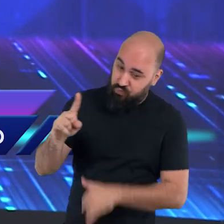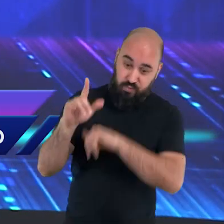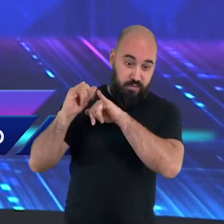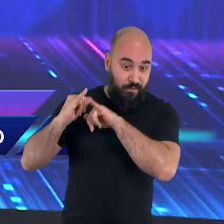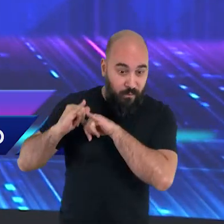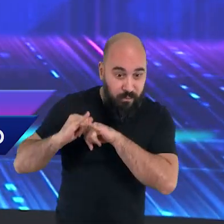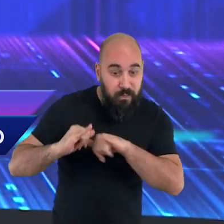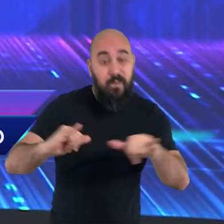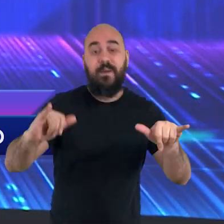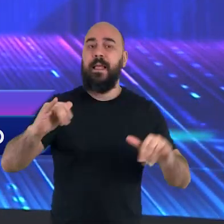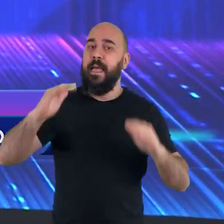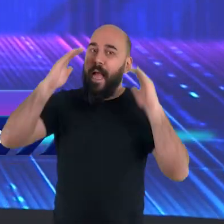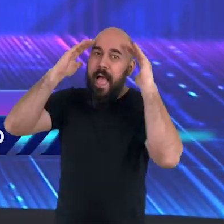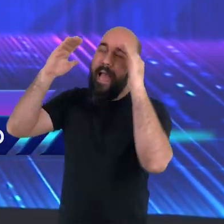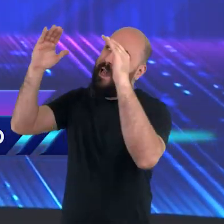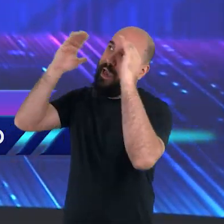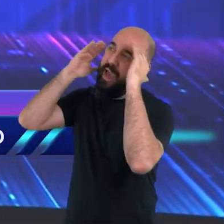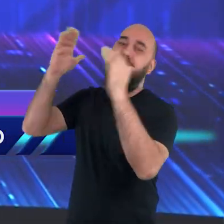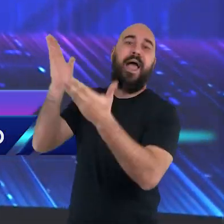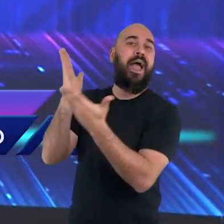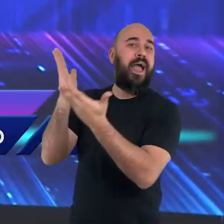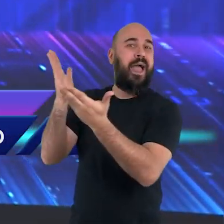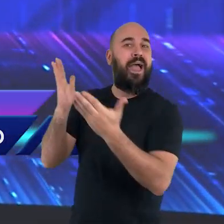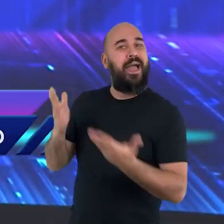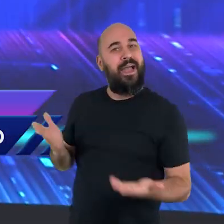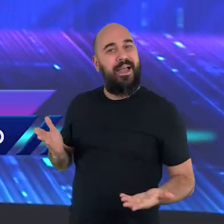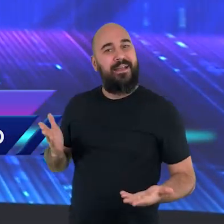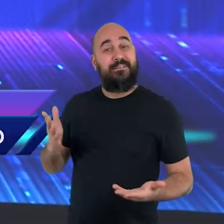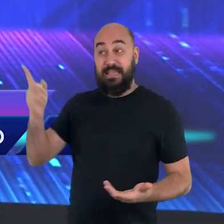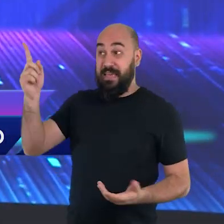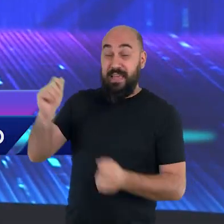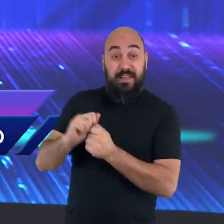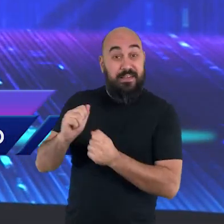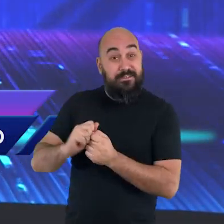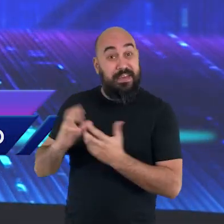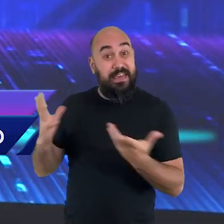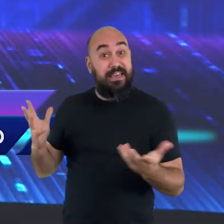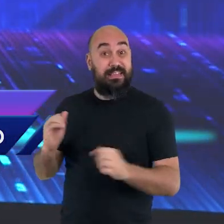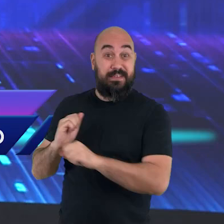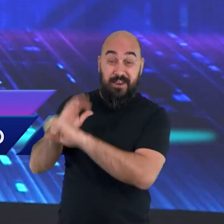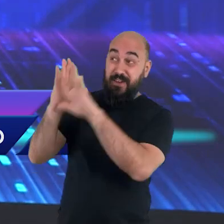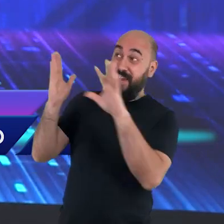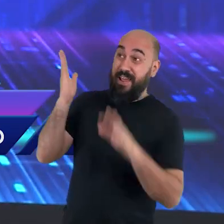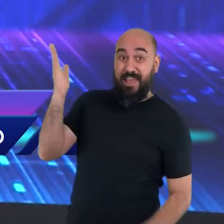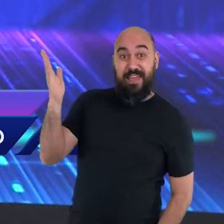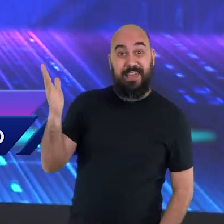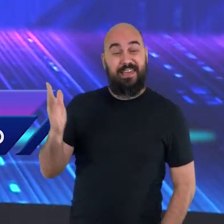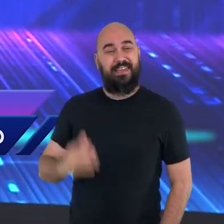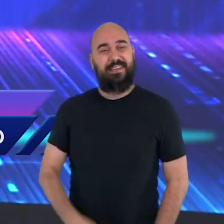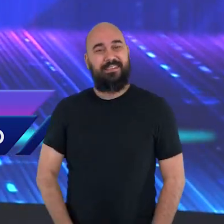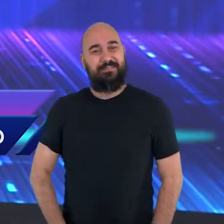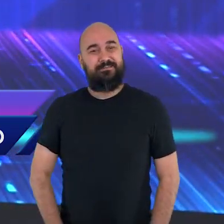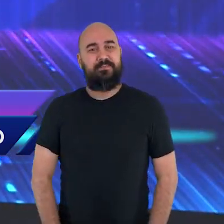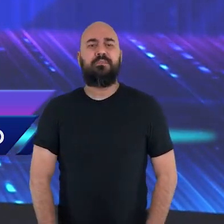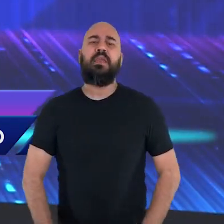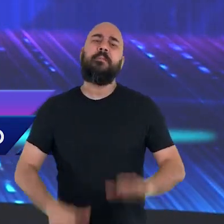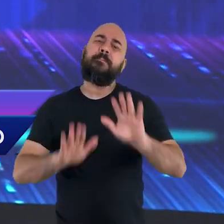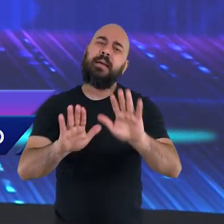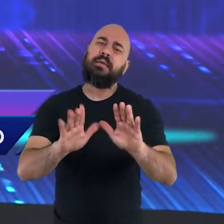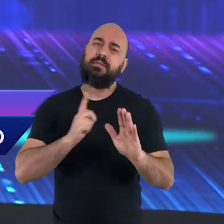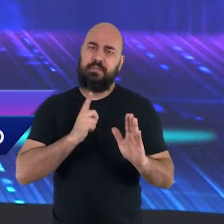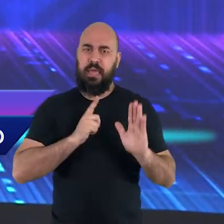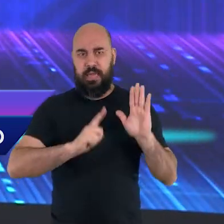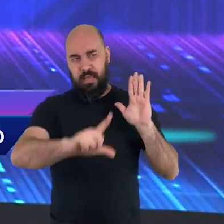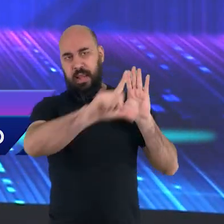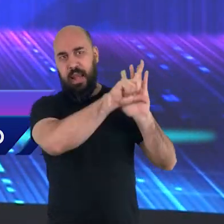porque Ele é o Criador. Agora, há um mandamento que aponta exatamente